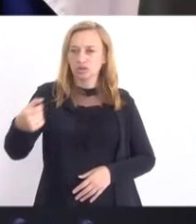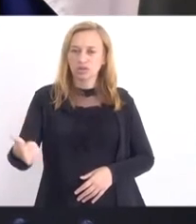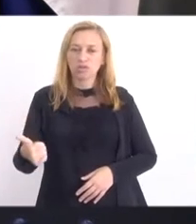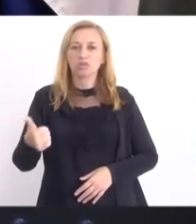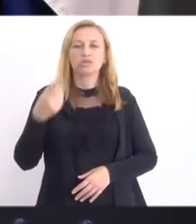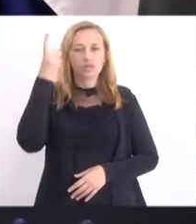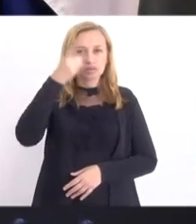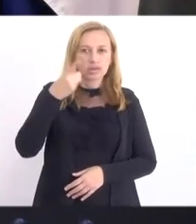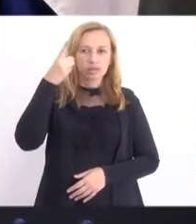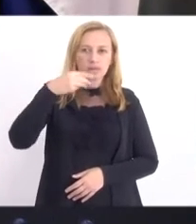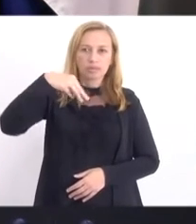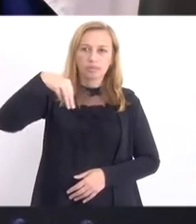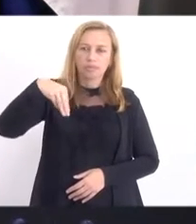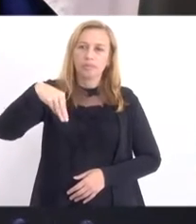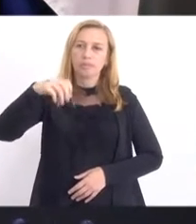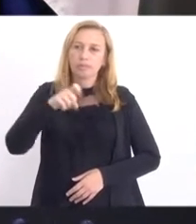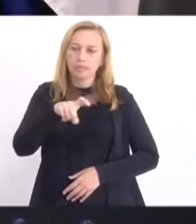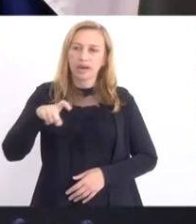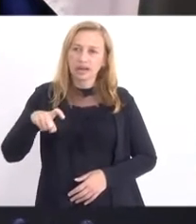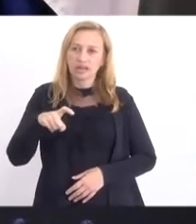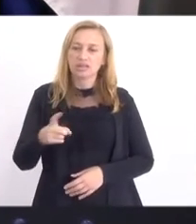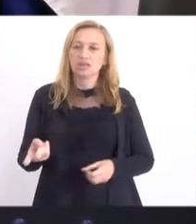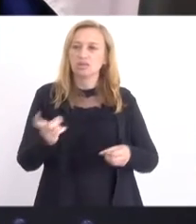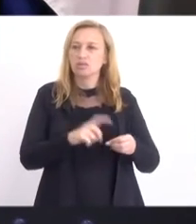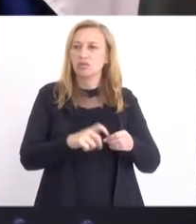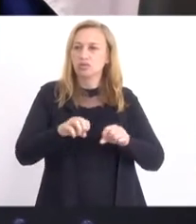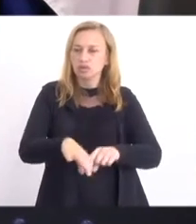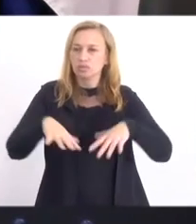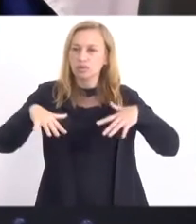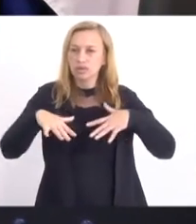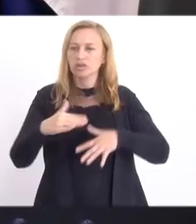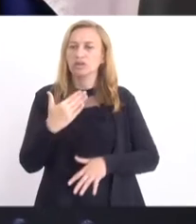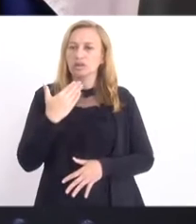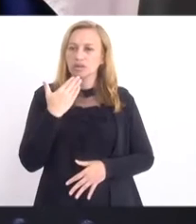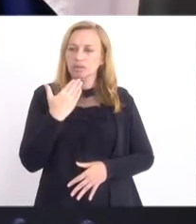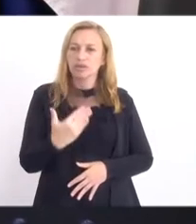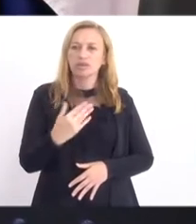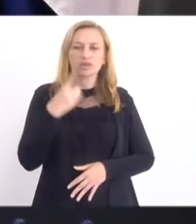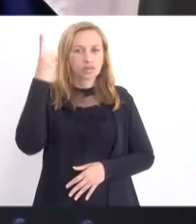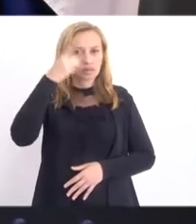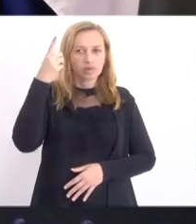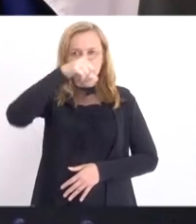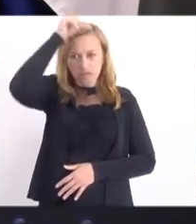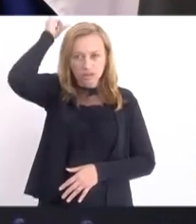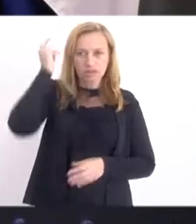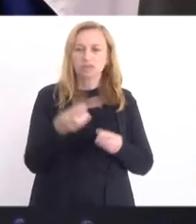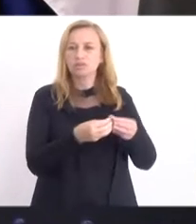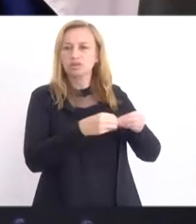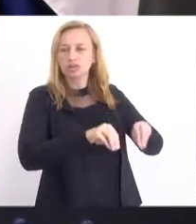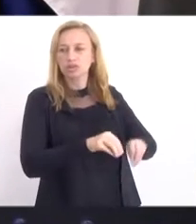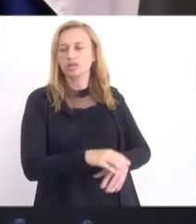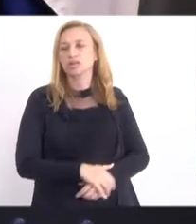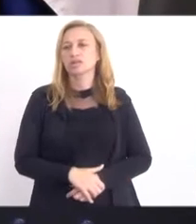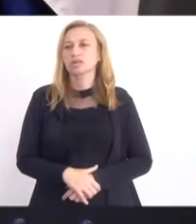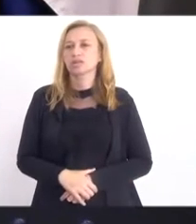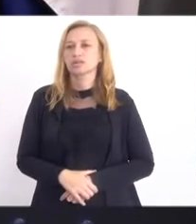Brasão. Lemos. Há um retorno de plenário para ser sugerido pelo deputado Luiz Paulo e pela prejudicabilidade.